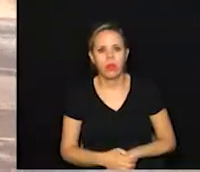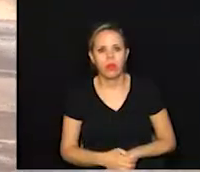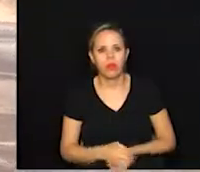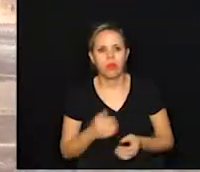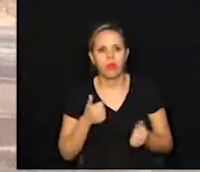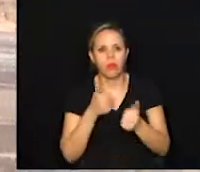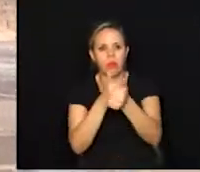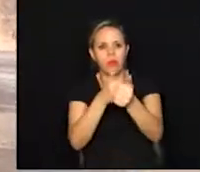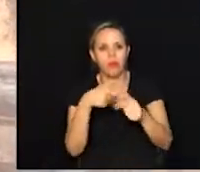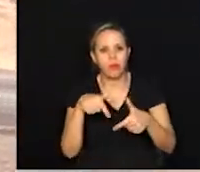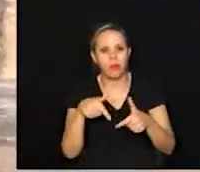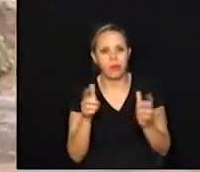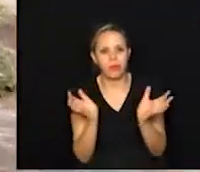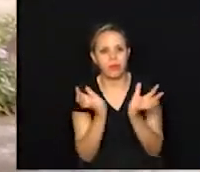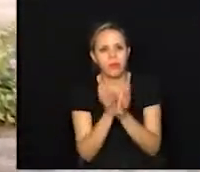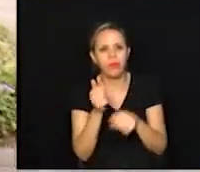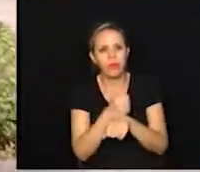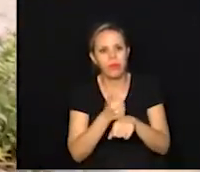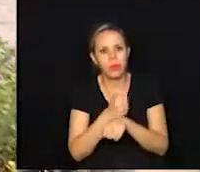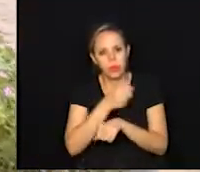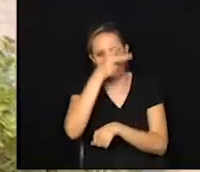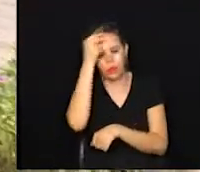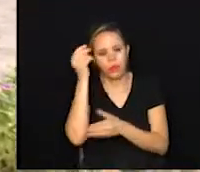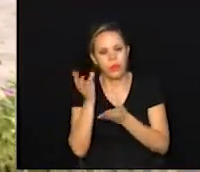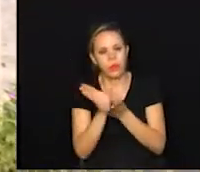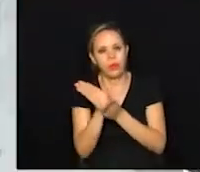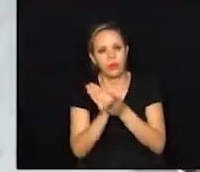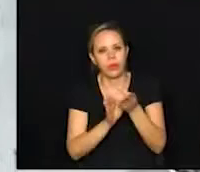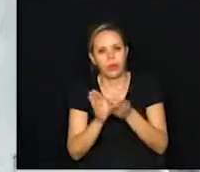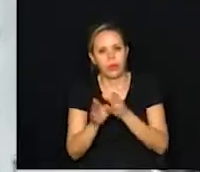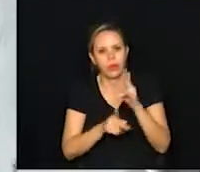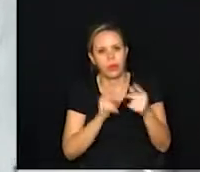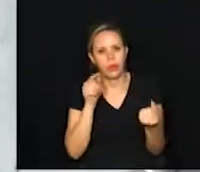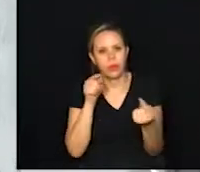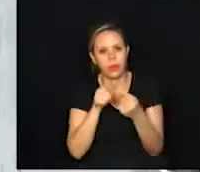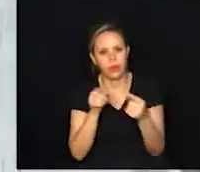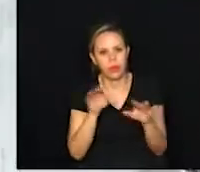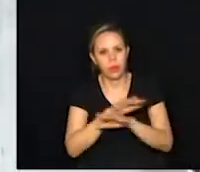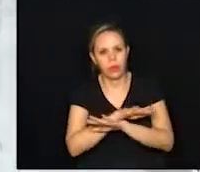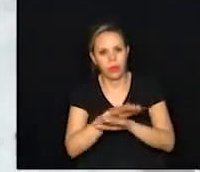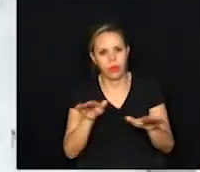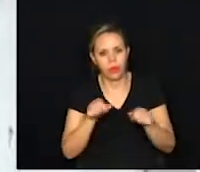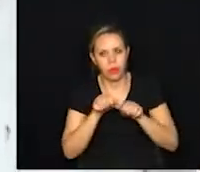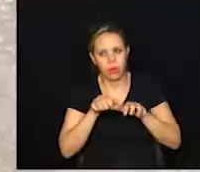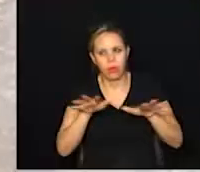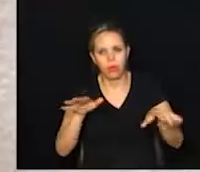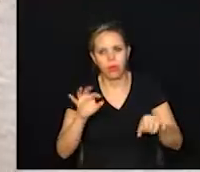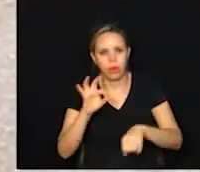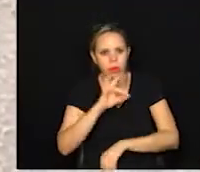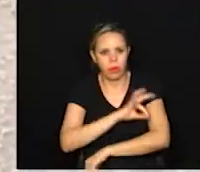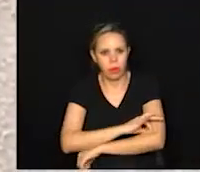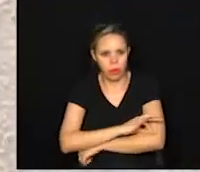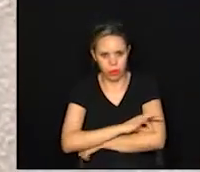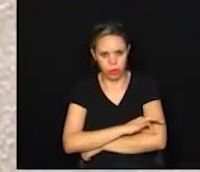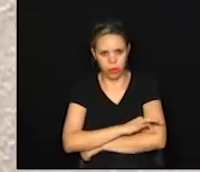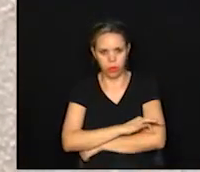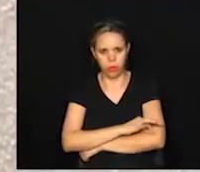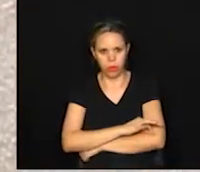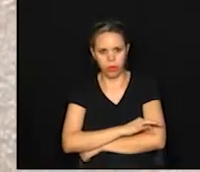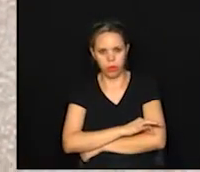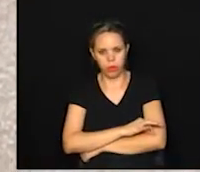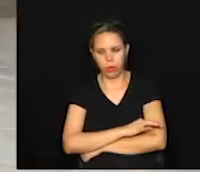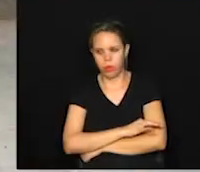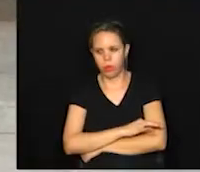Acompanhamos o trabalho da equipe da Prefeitura que orienta a população com o intuito de acabar com a proliferação do mosquito transmissor da dengue.